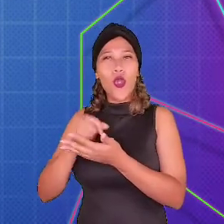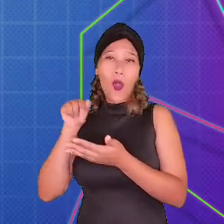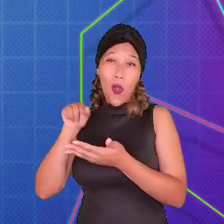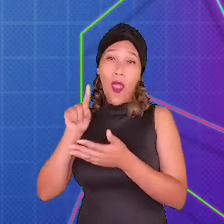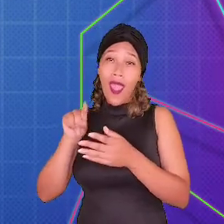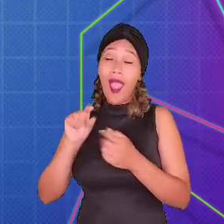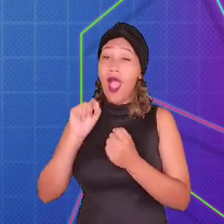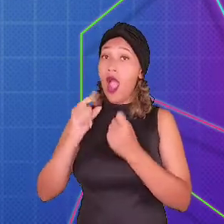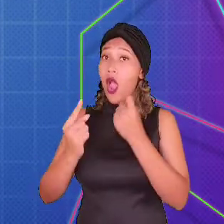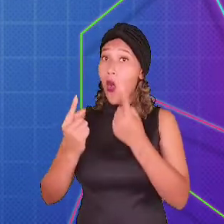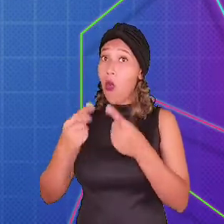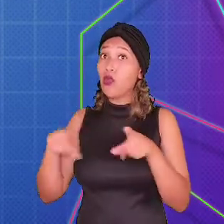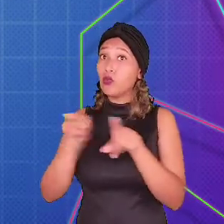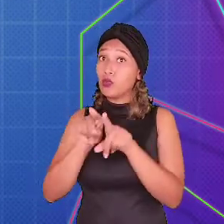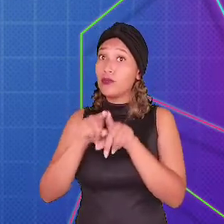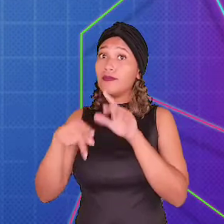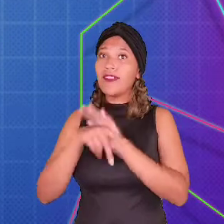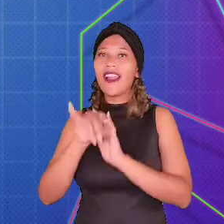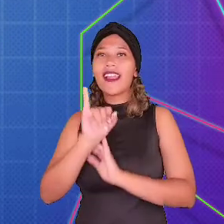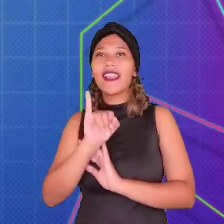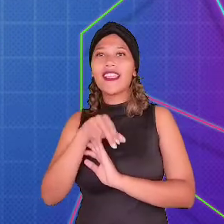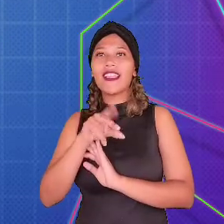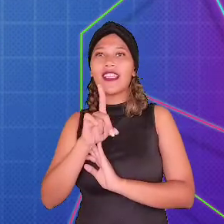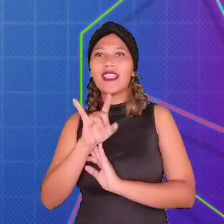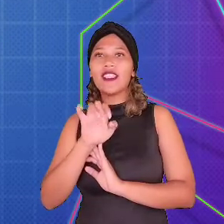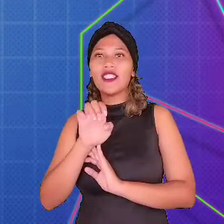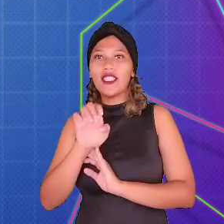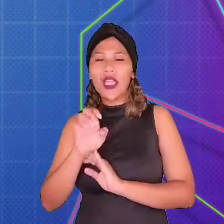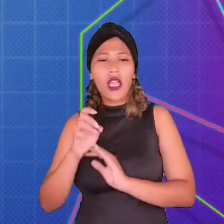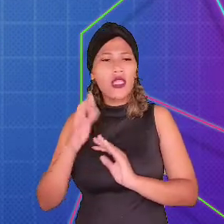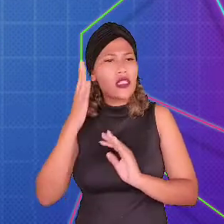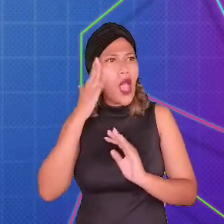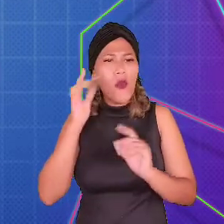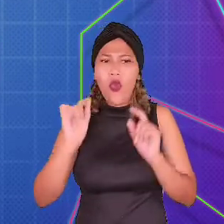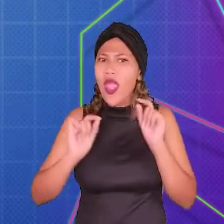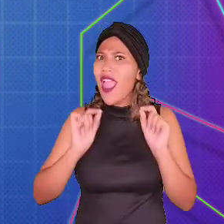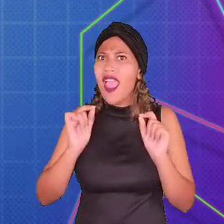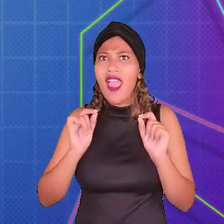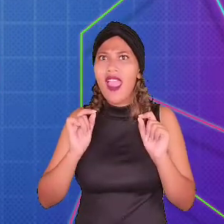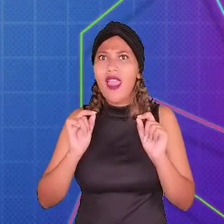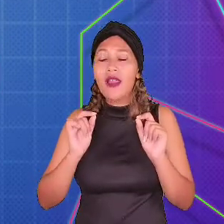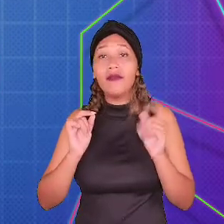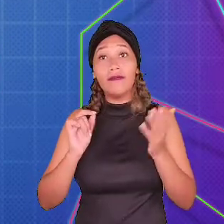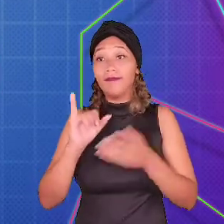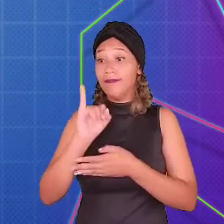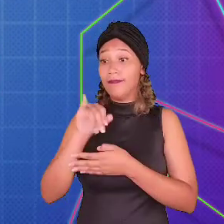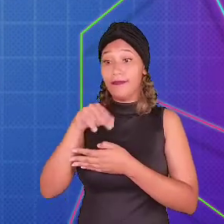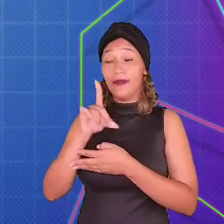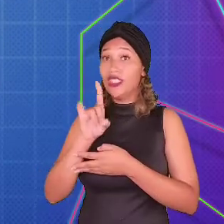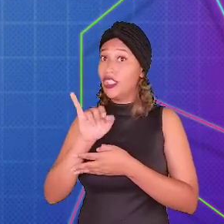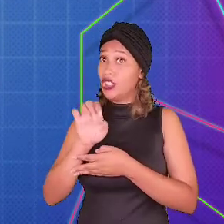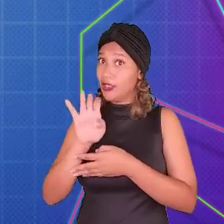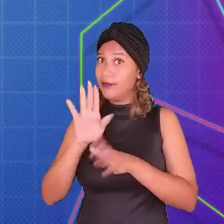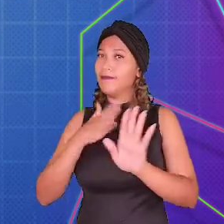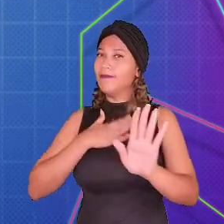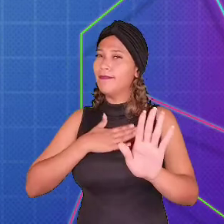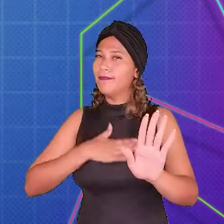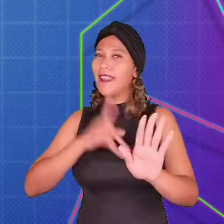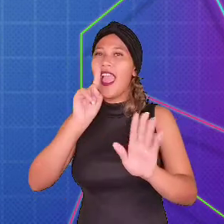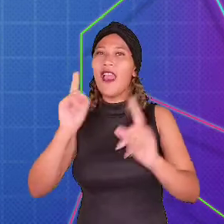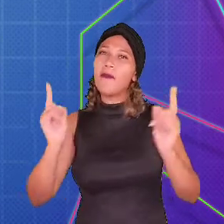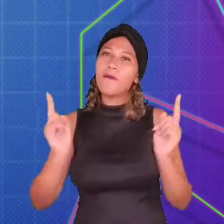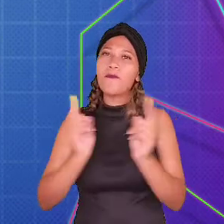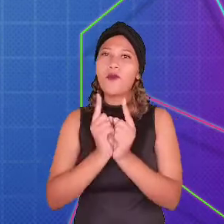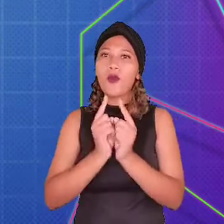Alguns deles, pessoal, também em jogos índios, como é caso do Print. Vocês sabem o que eles são? Jogos índios trata de uma